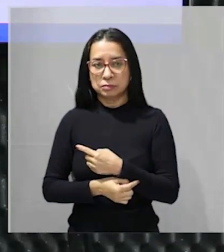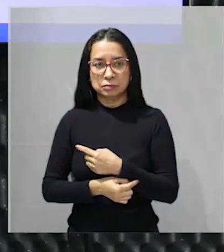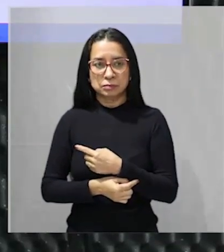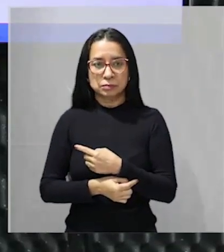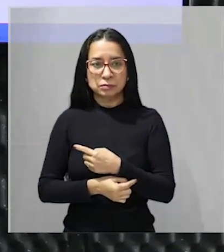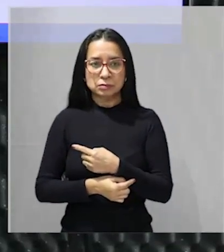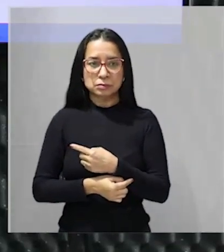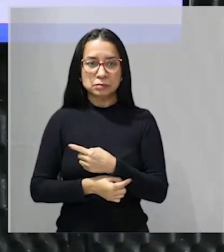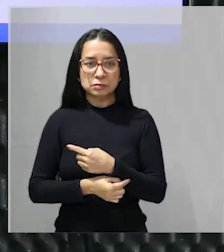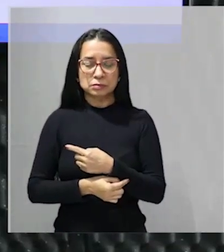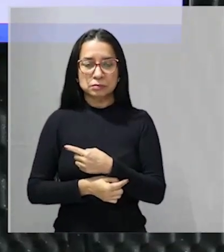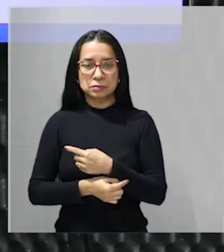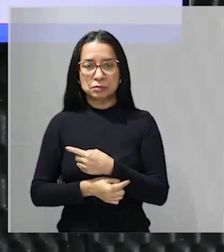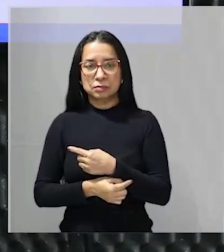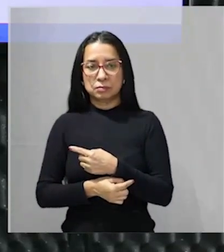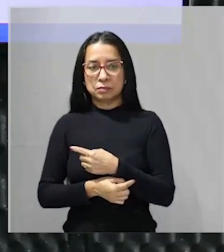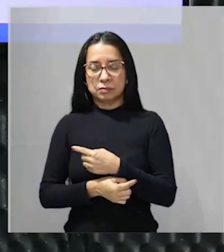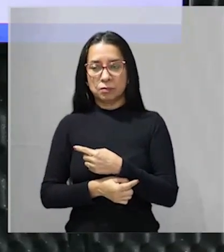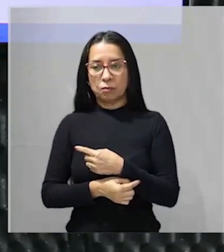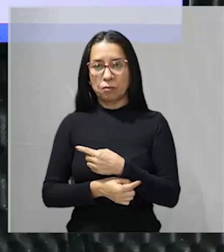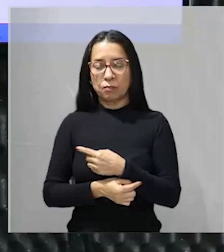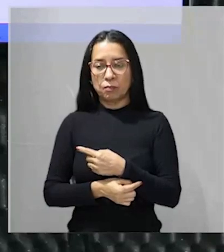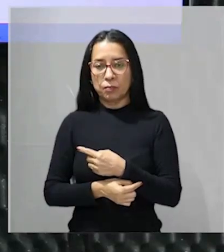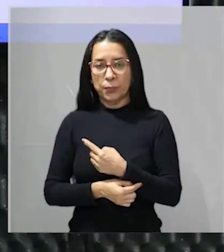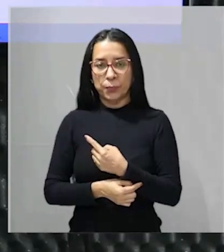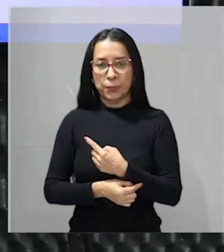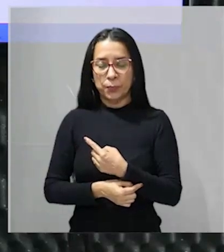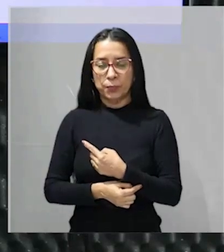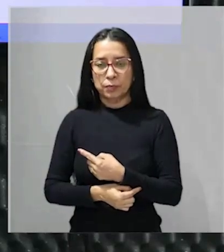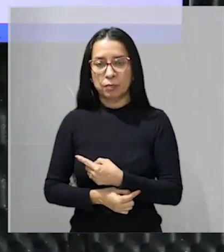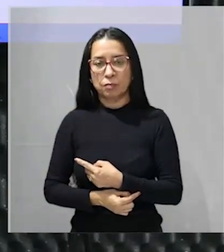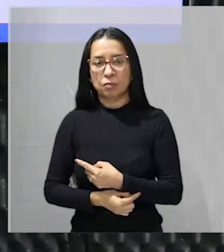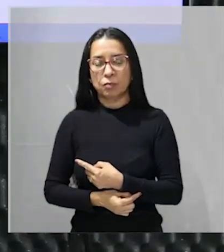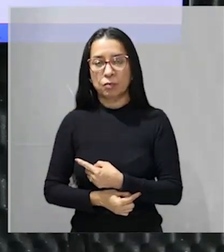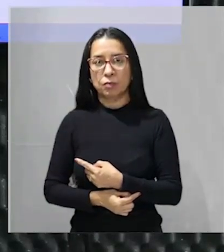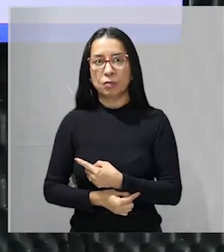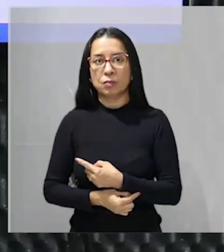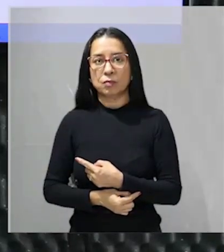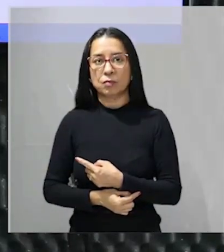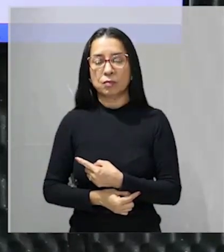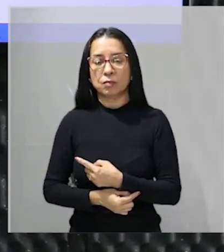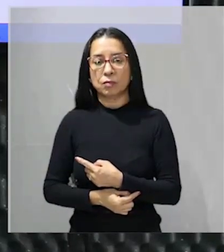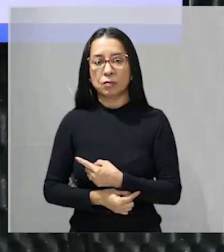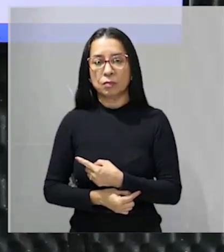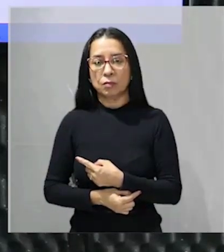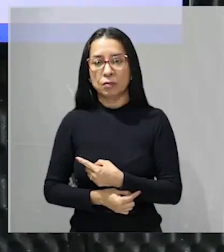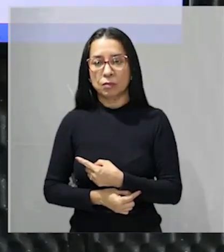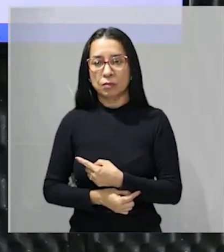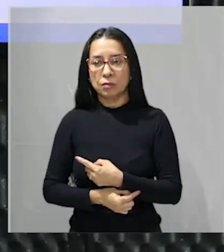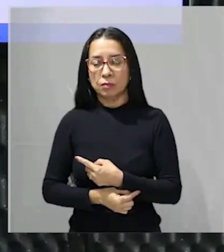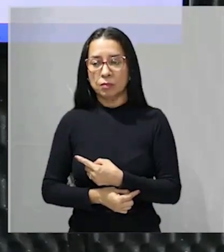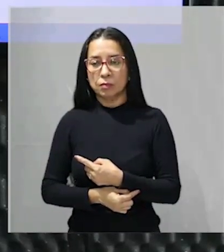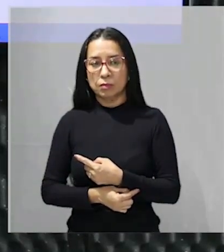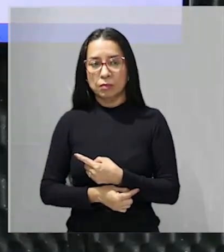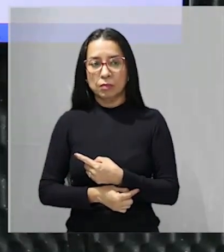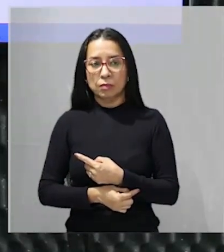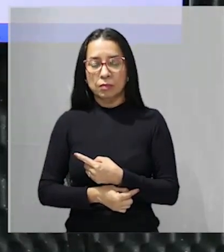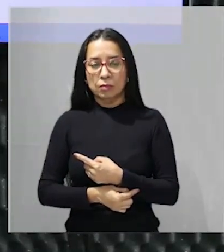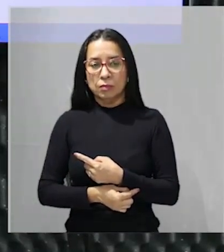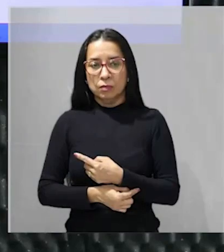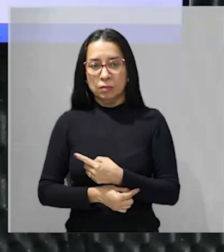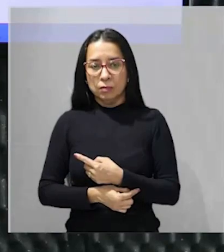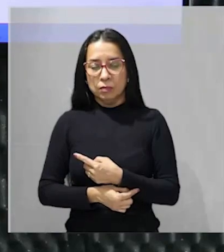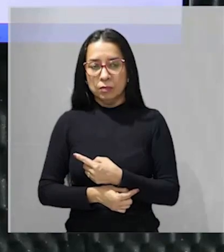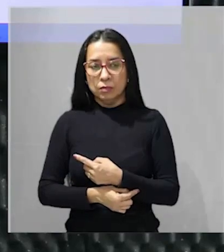para negros e casamentos por exemplo birraciais em 1861 ele assumiu a presidência vários estados